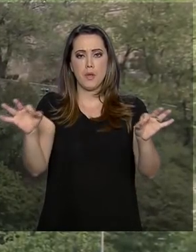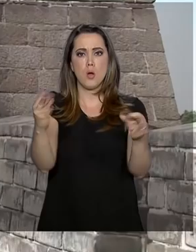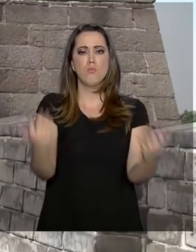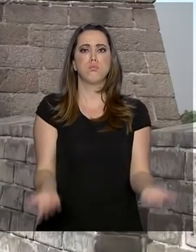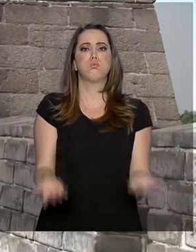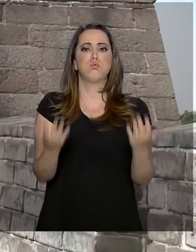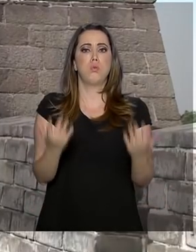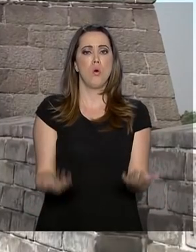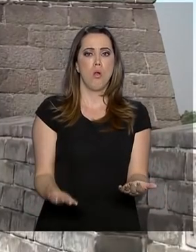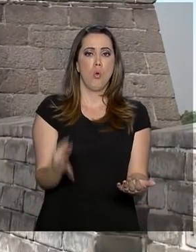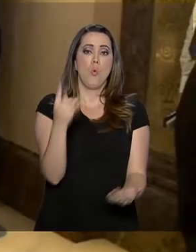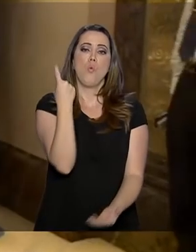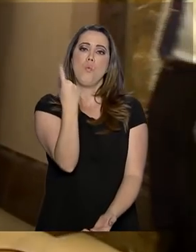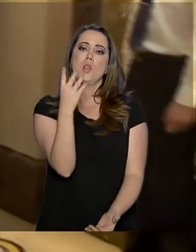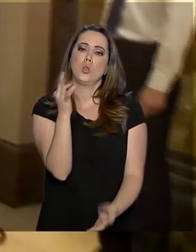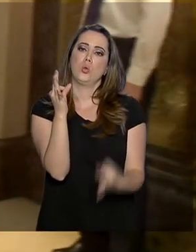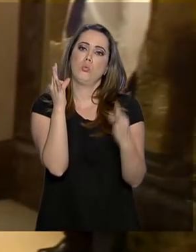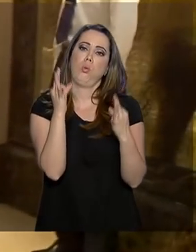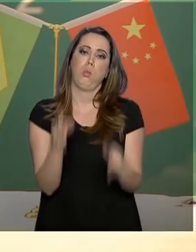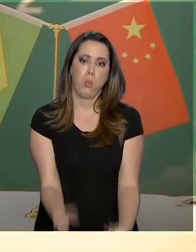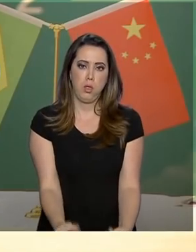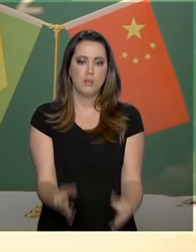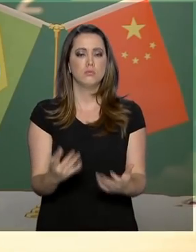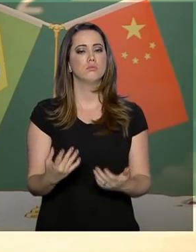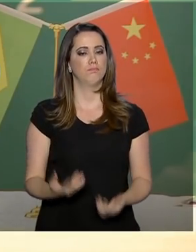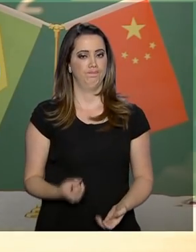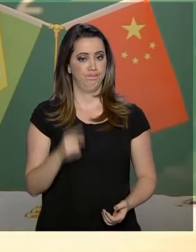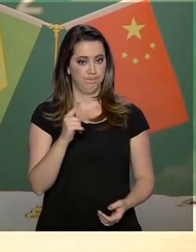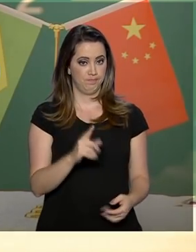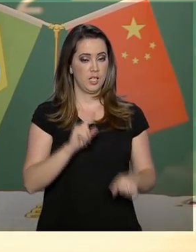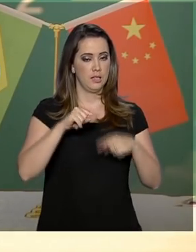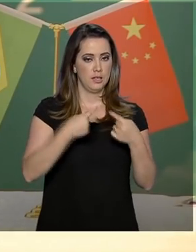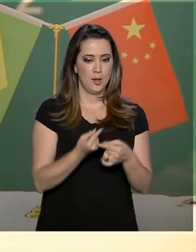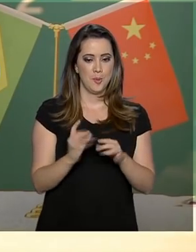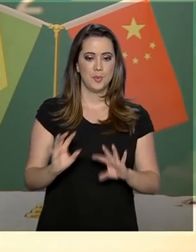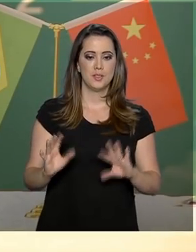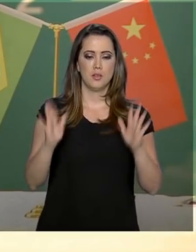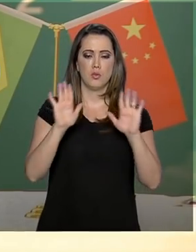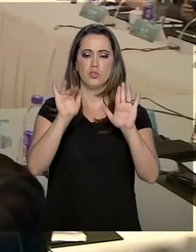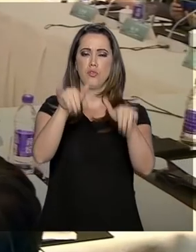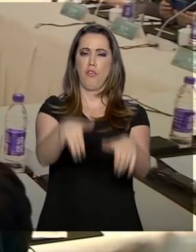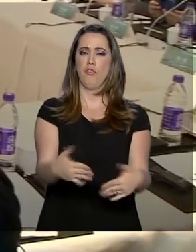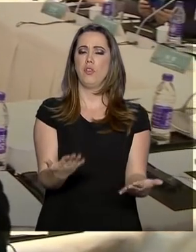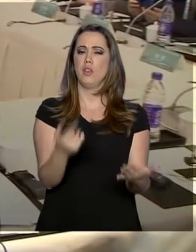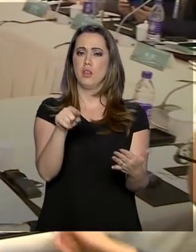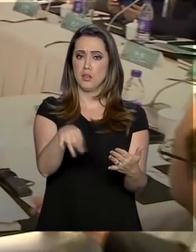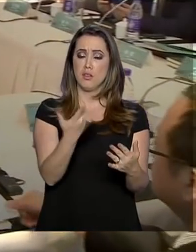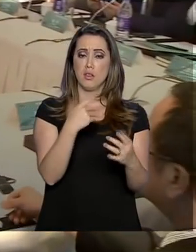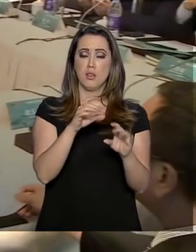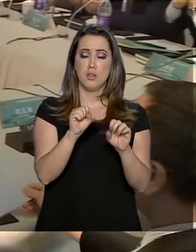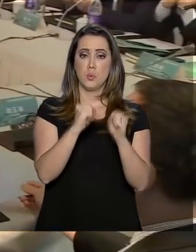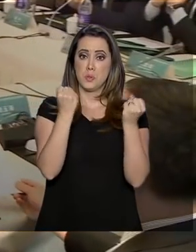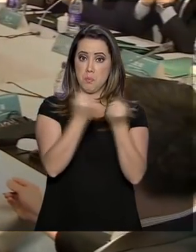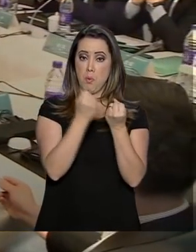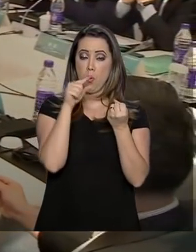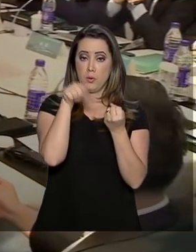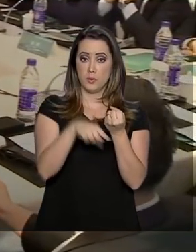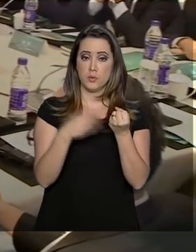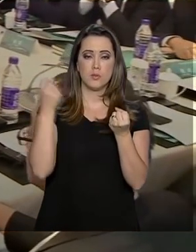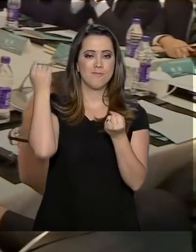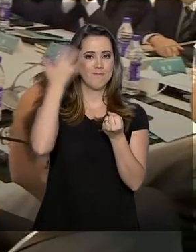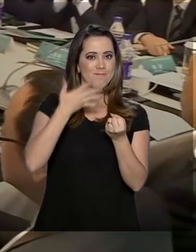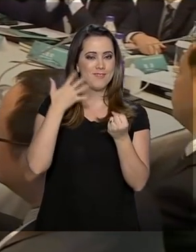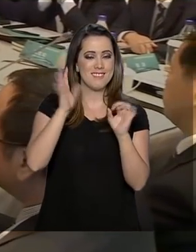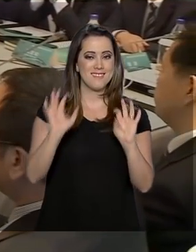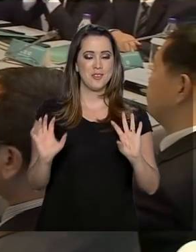ultrapassa uma tonelada. Em seguida, Mourão presidiu a sessão de encerramento do simpósio em comemoração aos